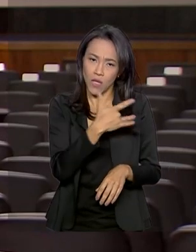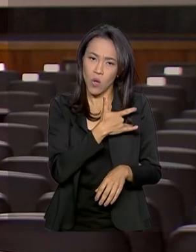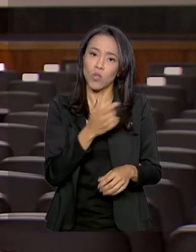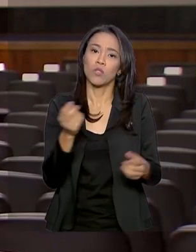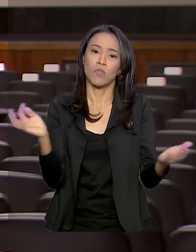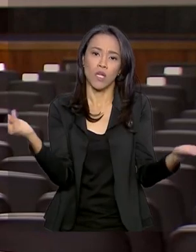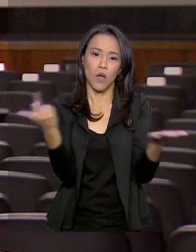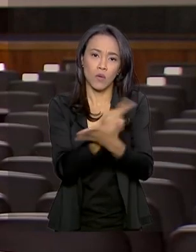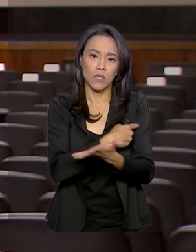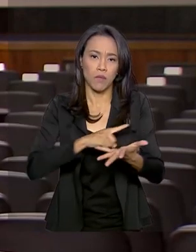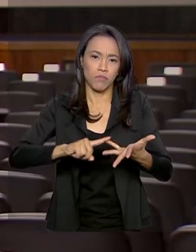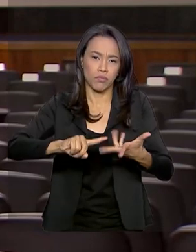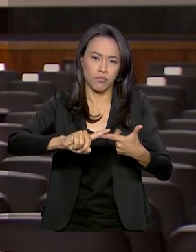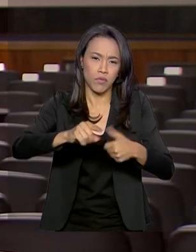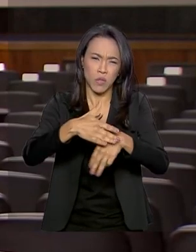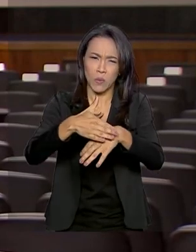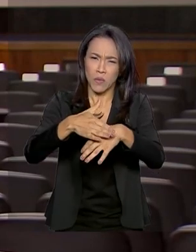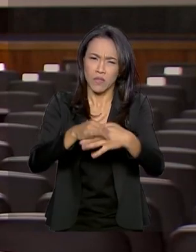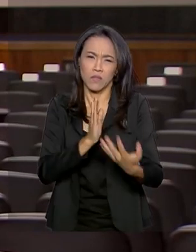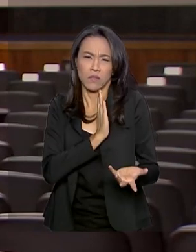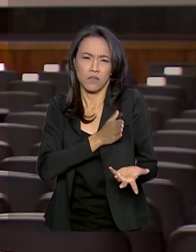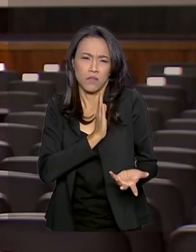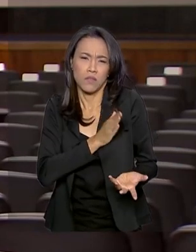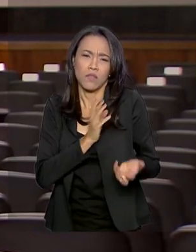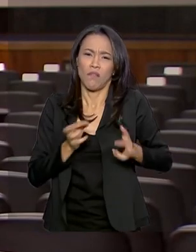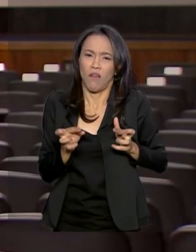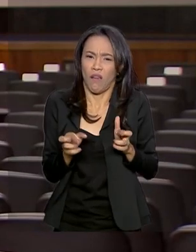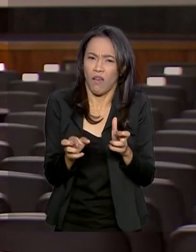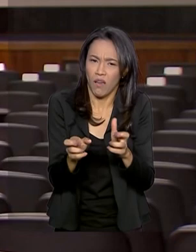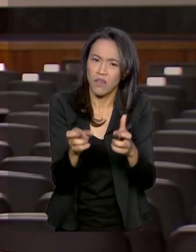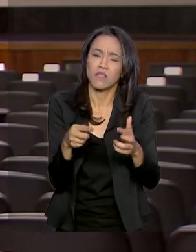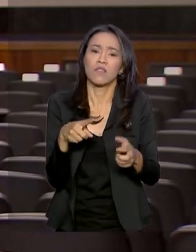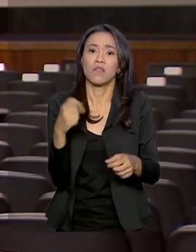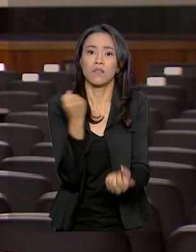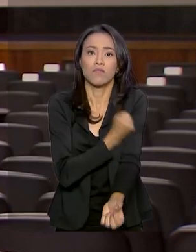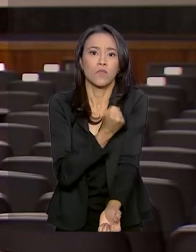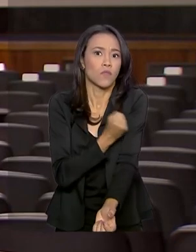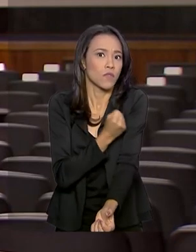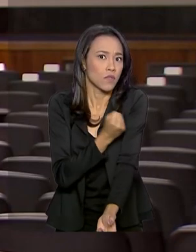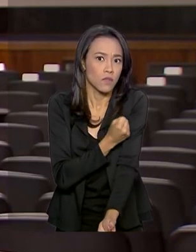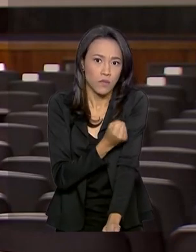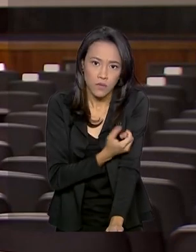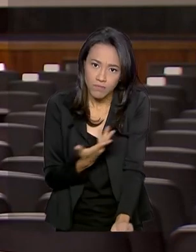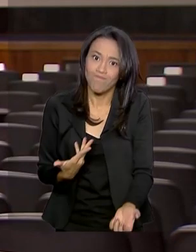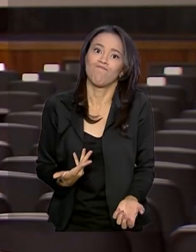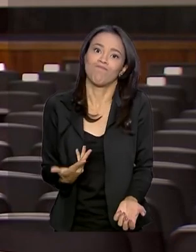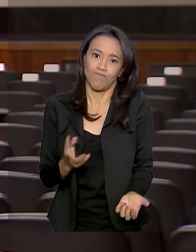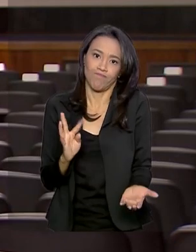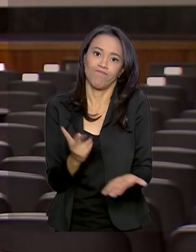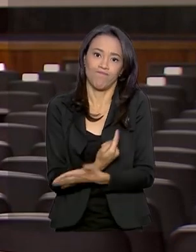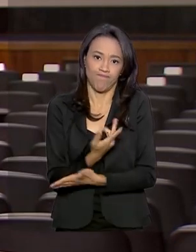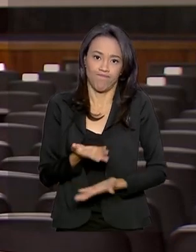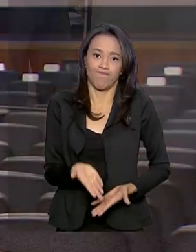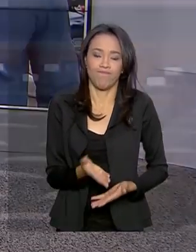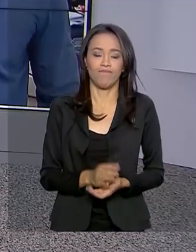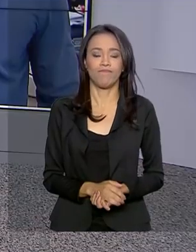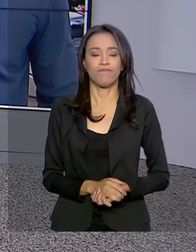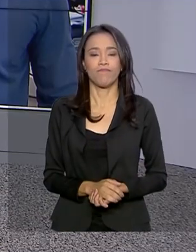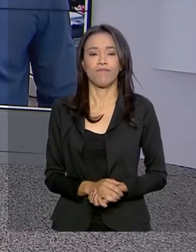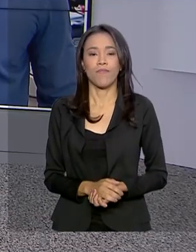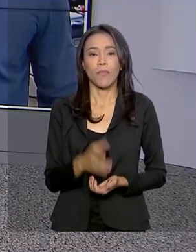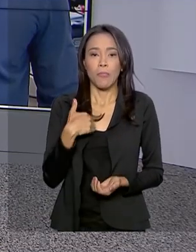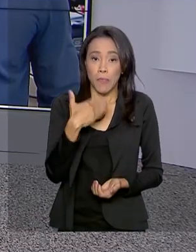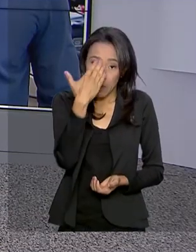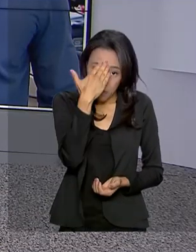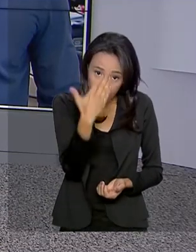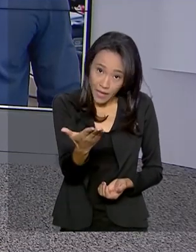cardíacas, vários tipos de câncer, além de dependência química e psíquica. Voltamos contigo, Renata. Obrigada,